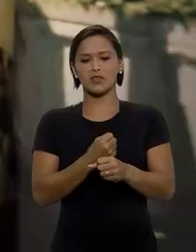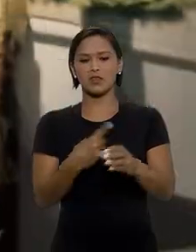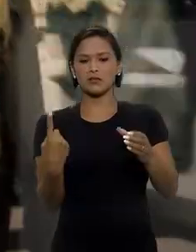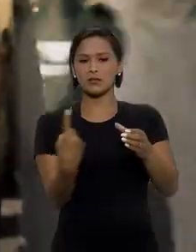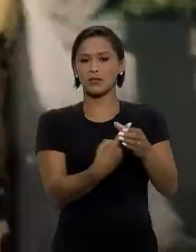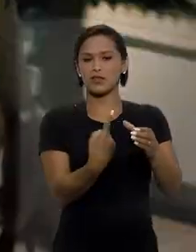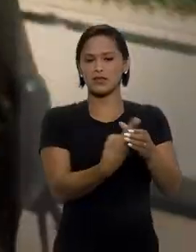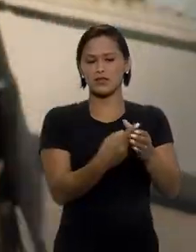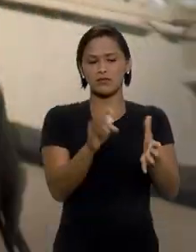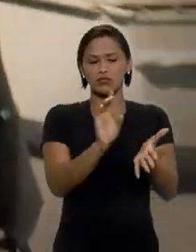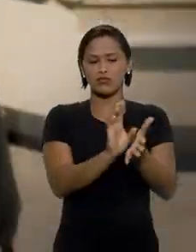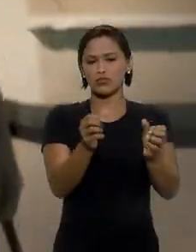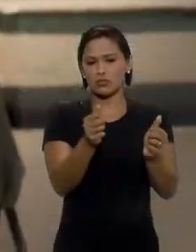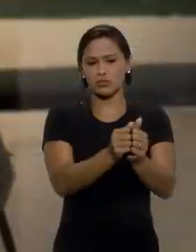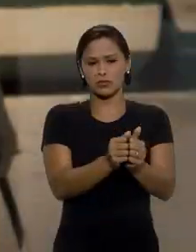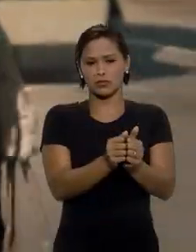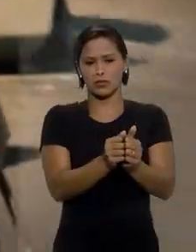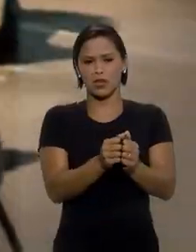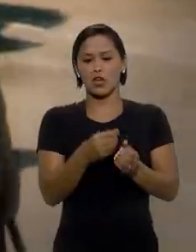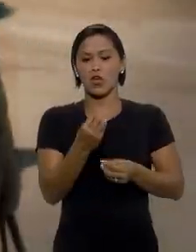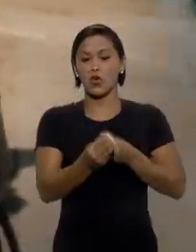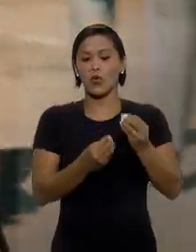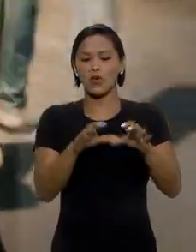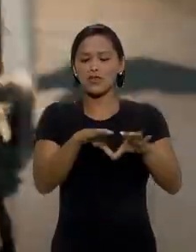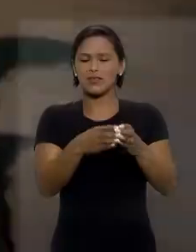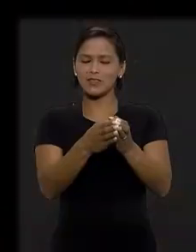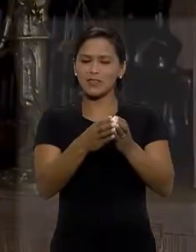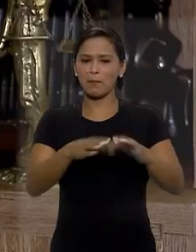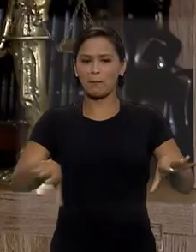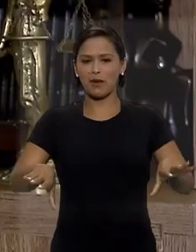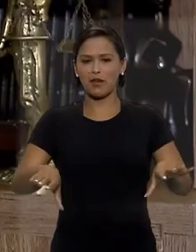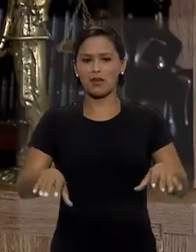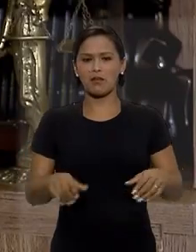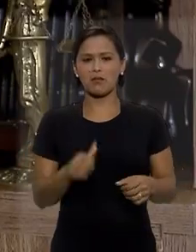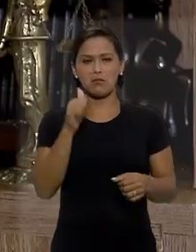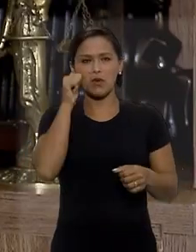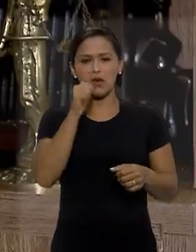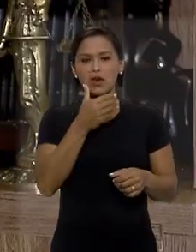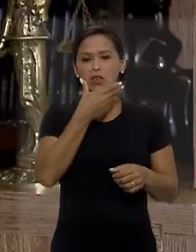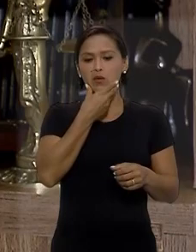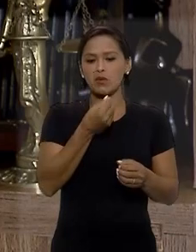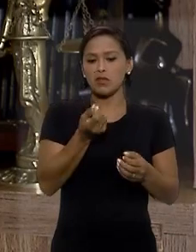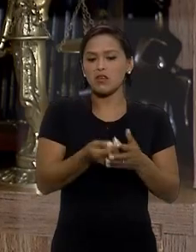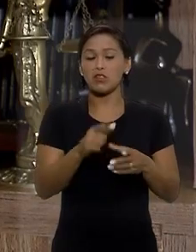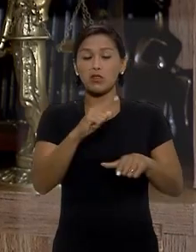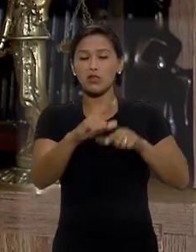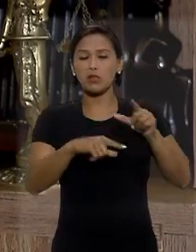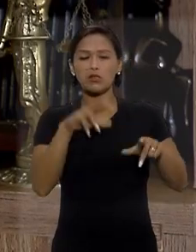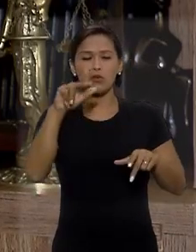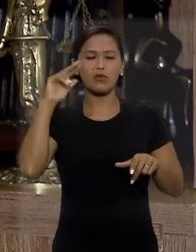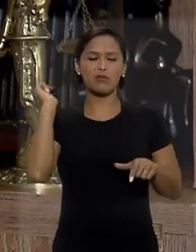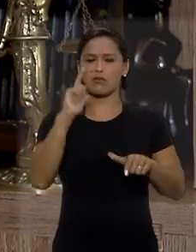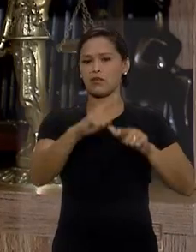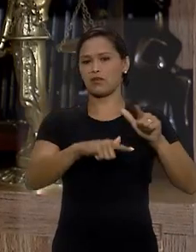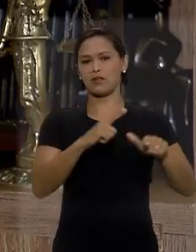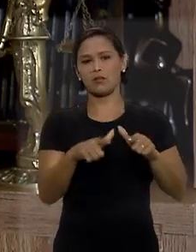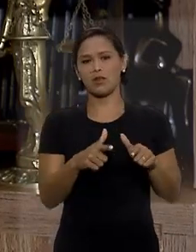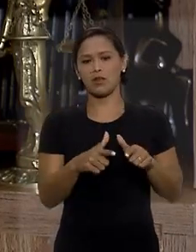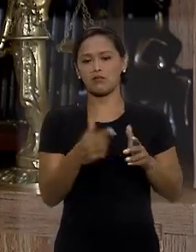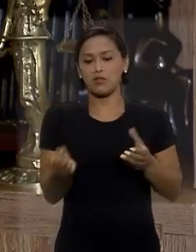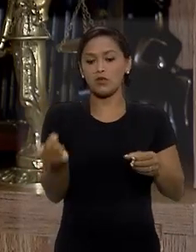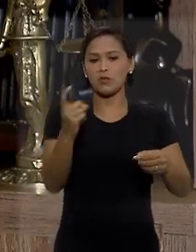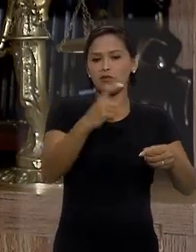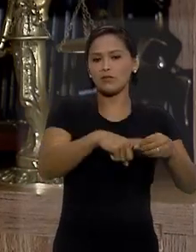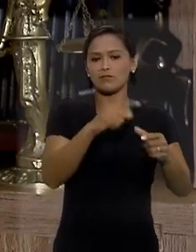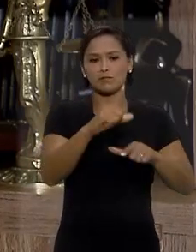muitos anos, dependente econômico do parceiro. Quando eles se separam, o cônjuge que não tem condições de prover seu próprio